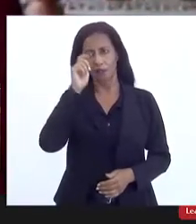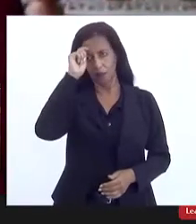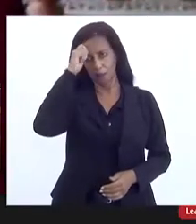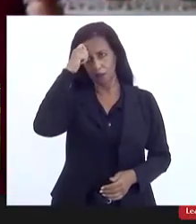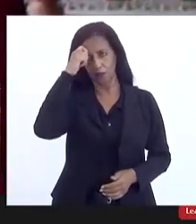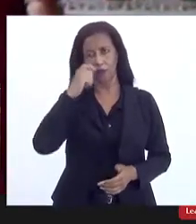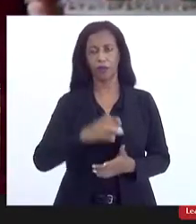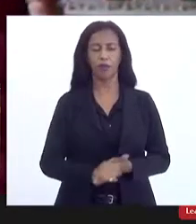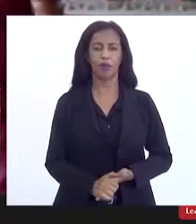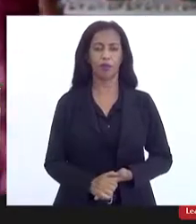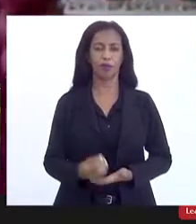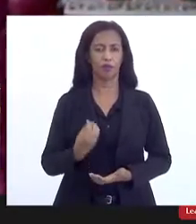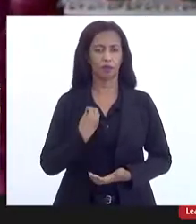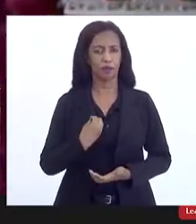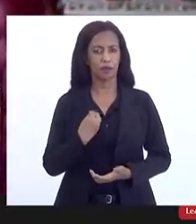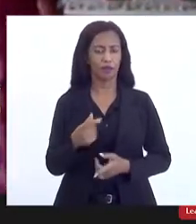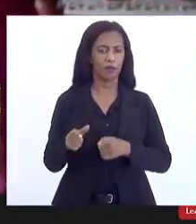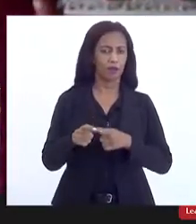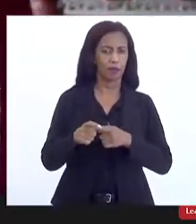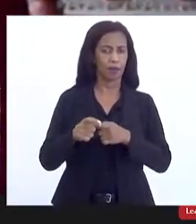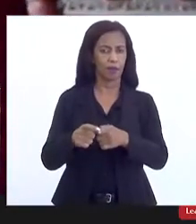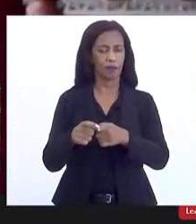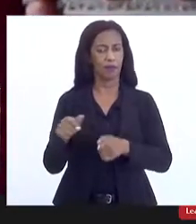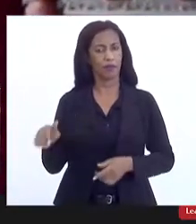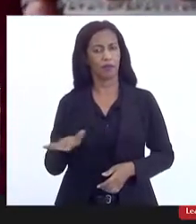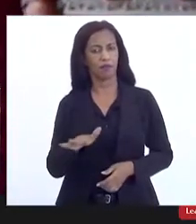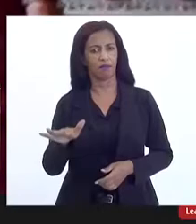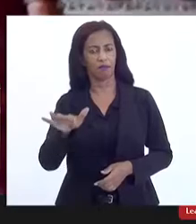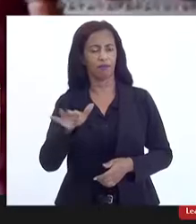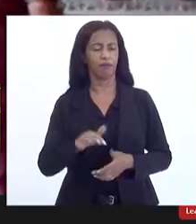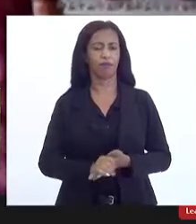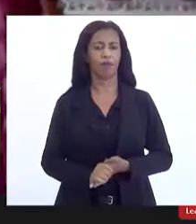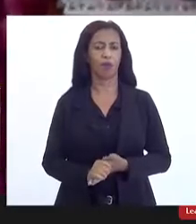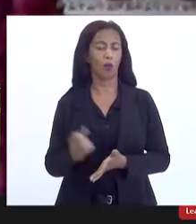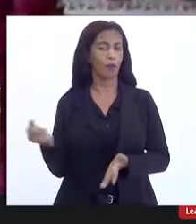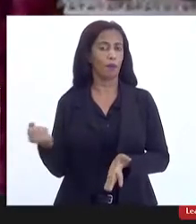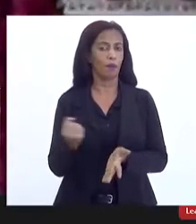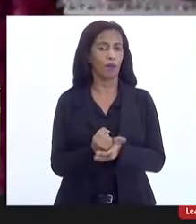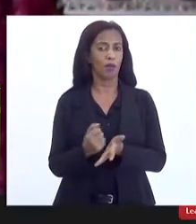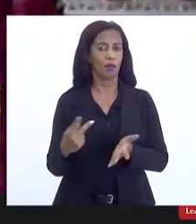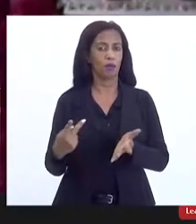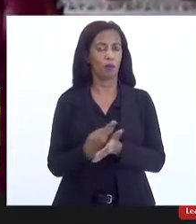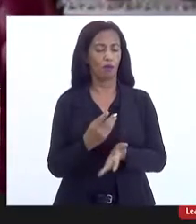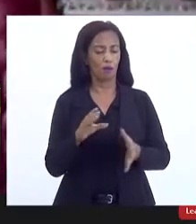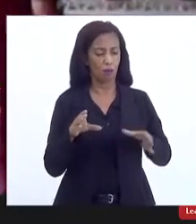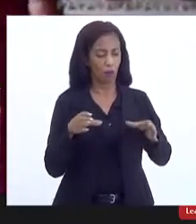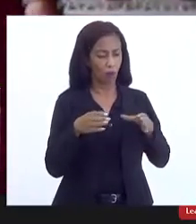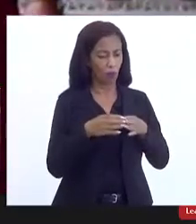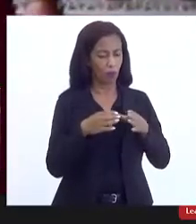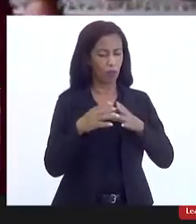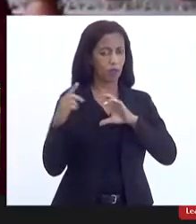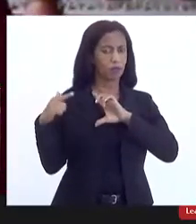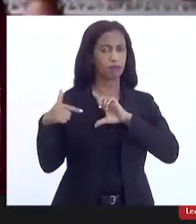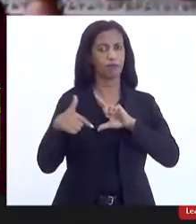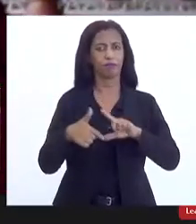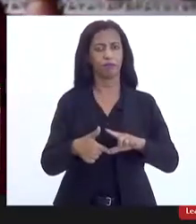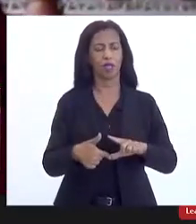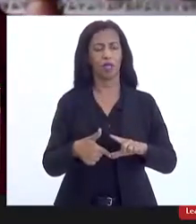vivendo em periferias, favelas e periferias, o impacto nas comunidades tradicionais,